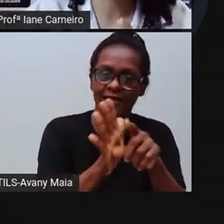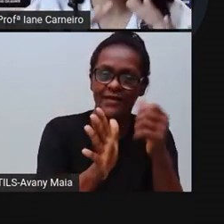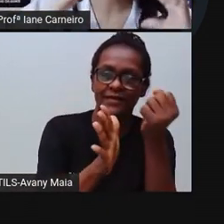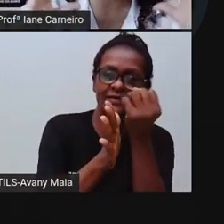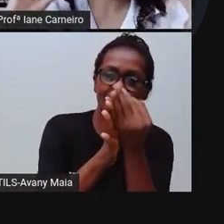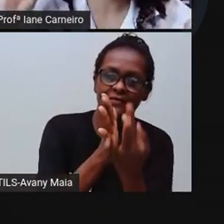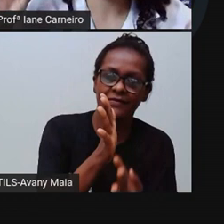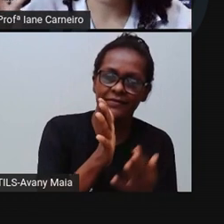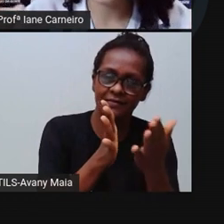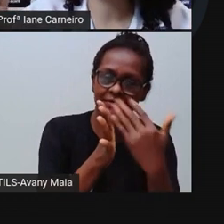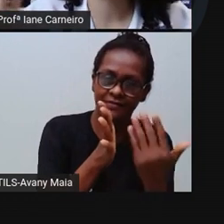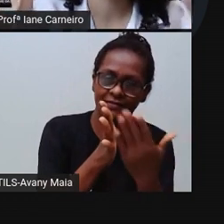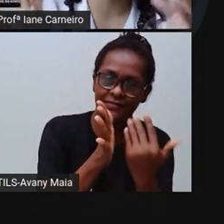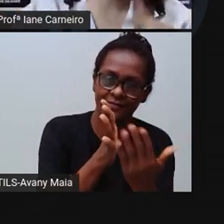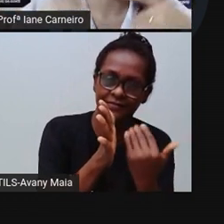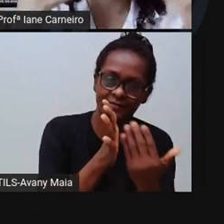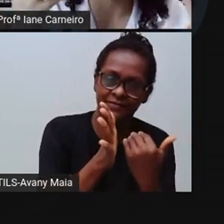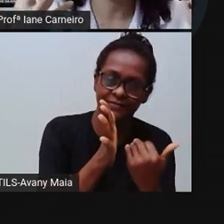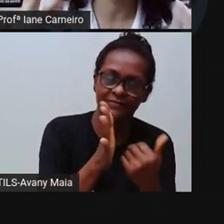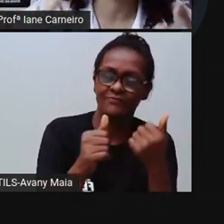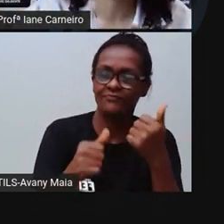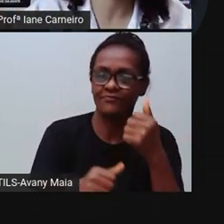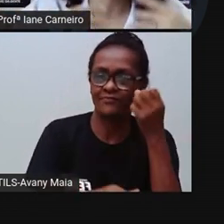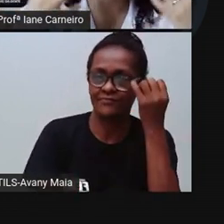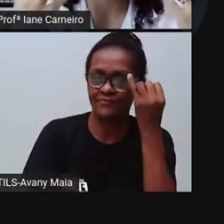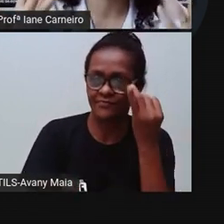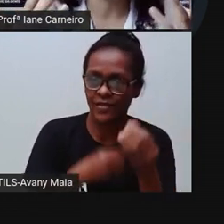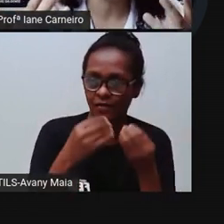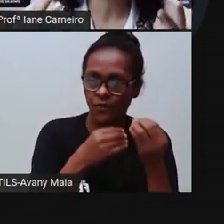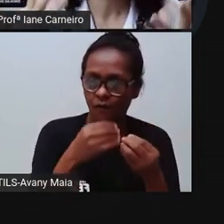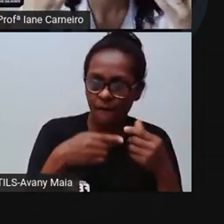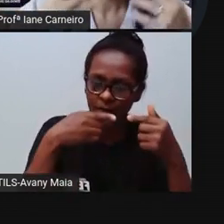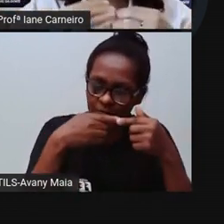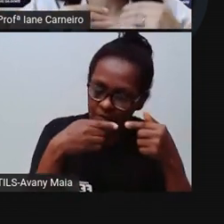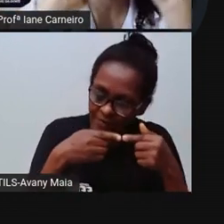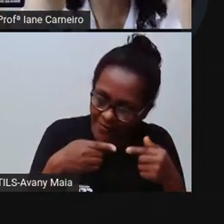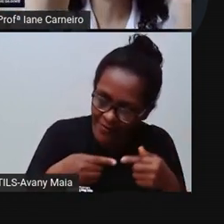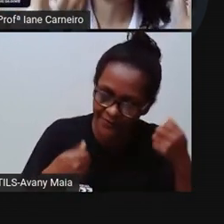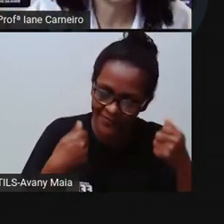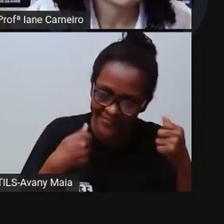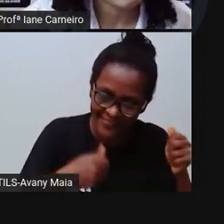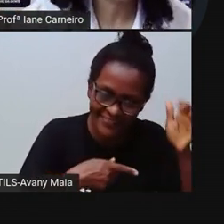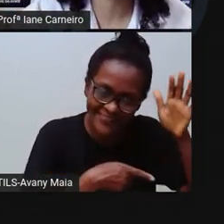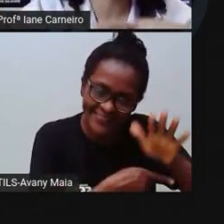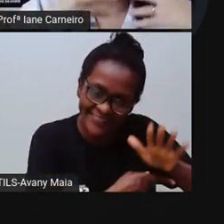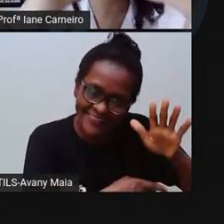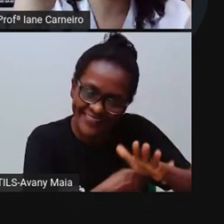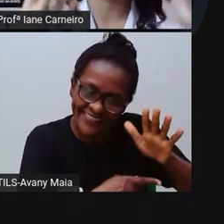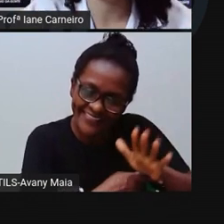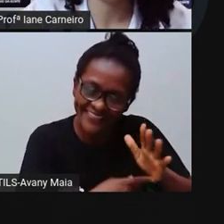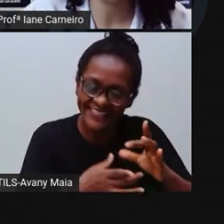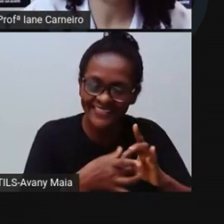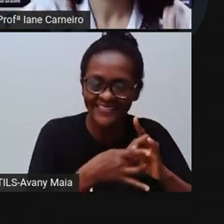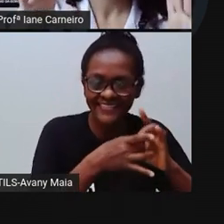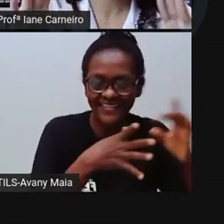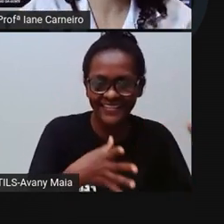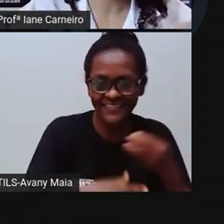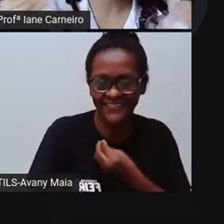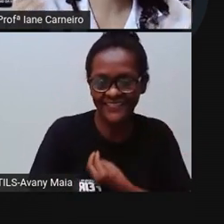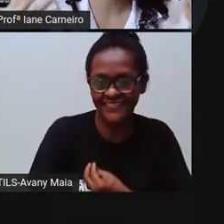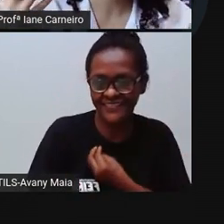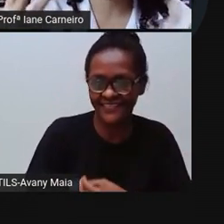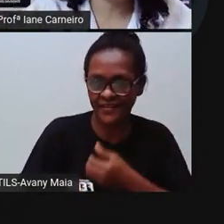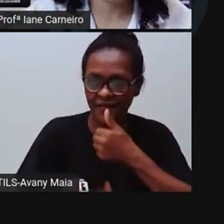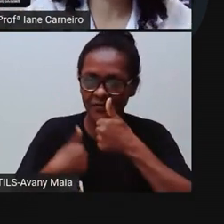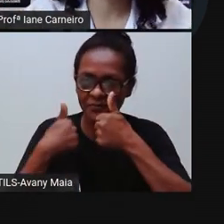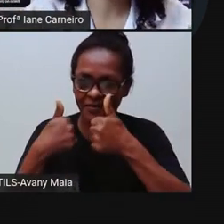tem várias regras, vários direitos, vários deveres que garantem, né? A sobrevivência e que a